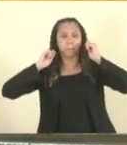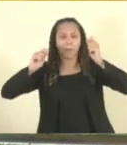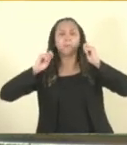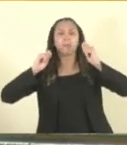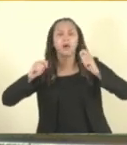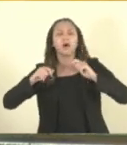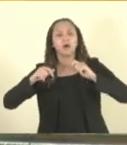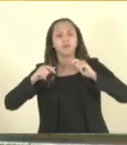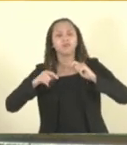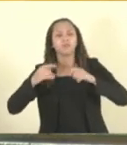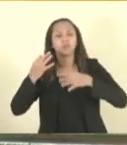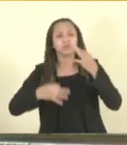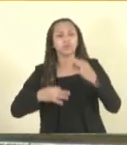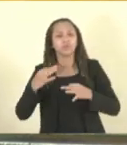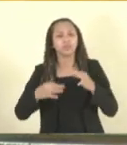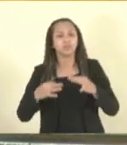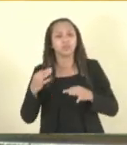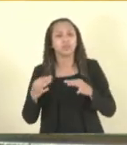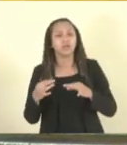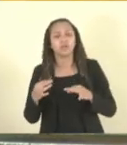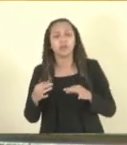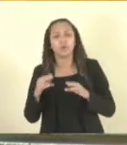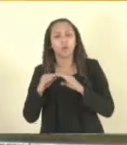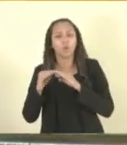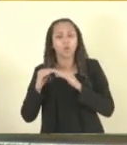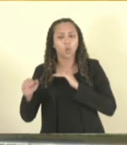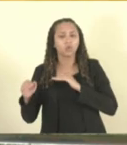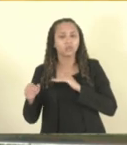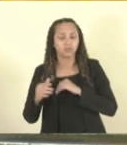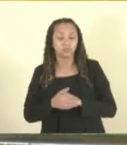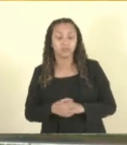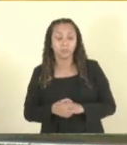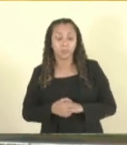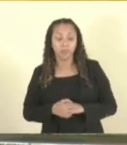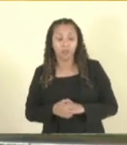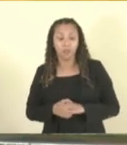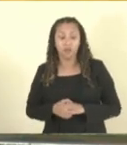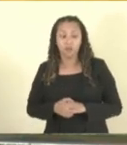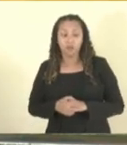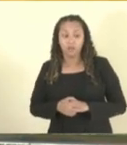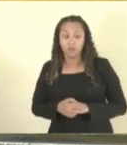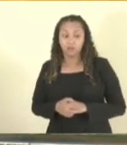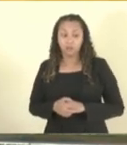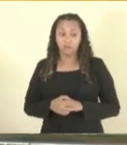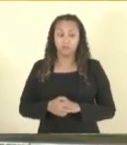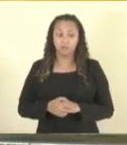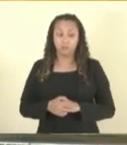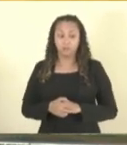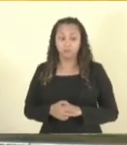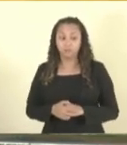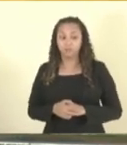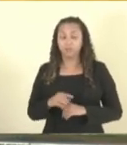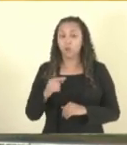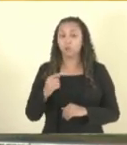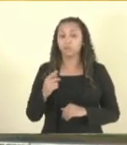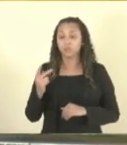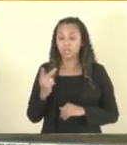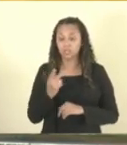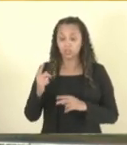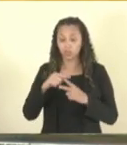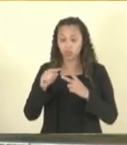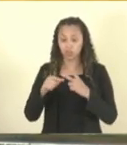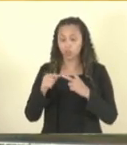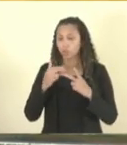mesmo pelo fato, coronel L, que as atribuições do agente de polícia são as mesmas do investigador de polícia. Então eles não podem ser